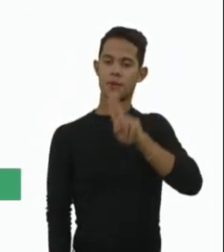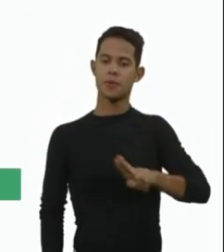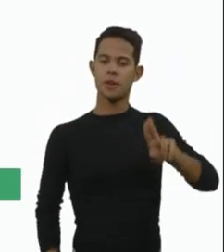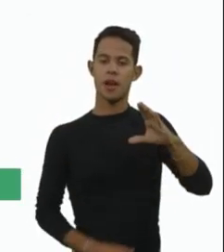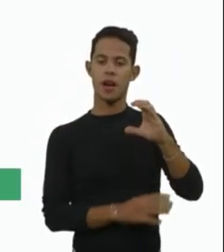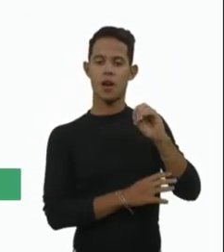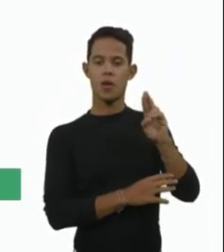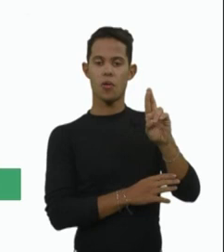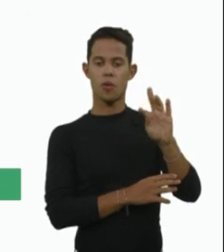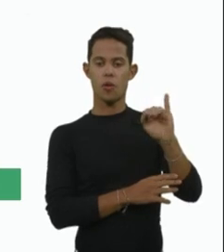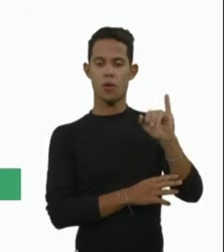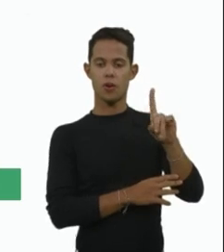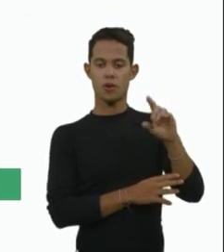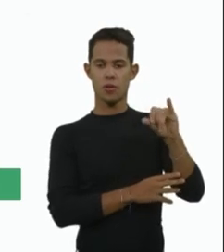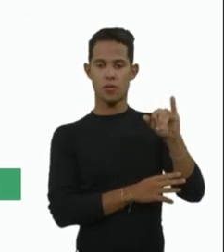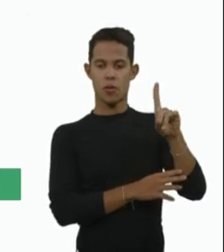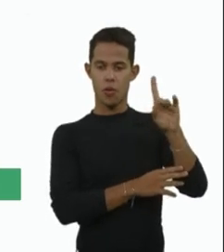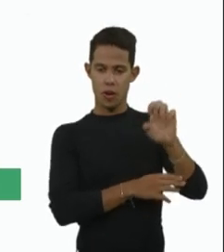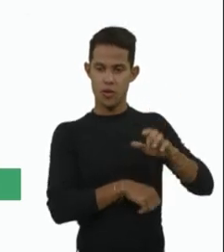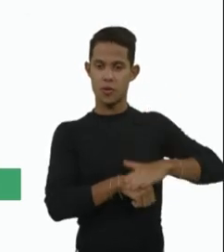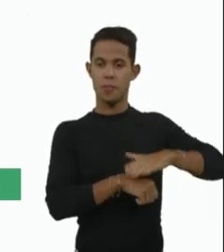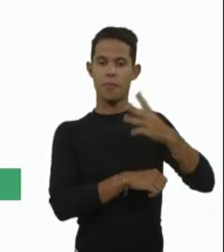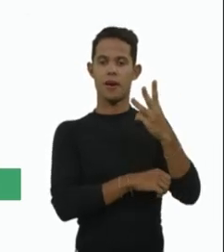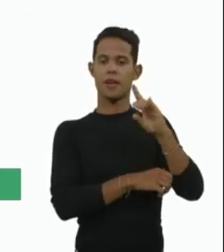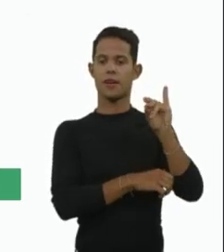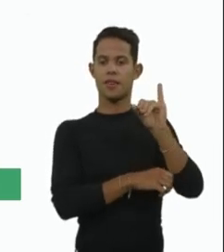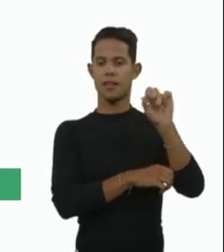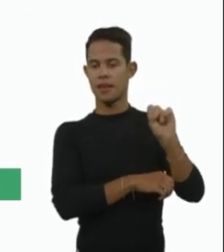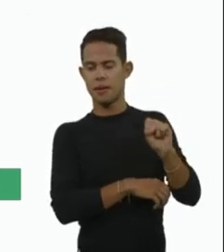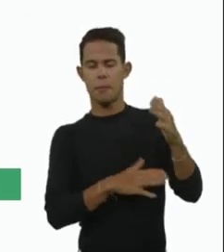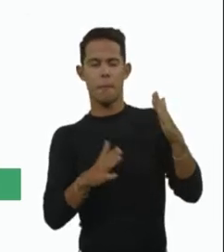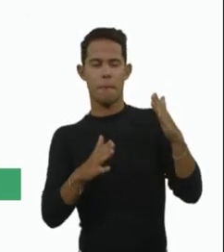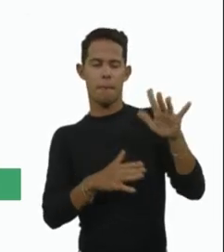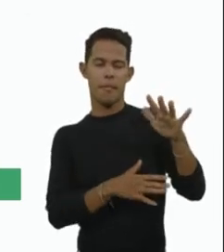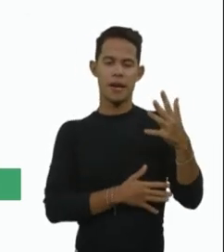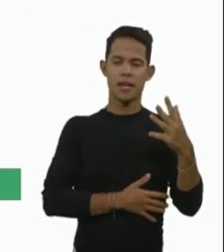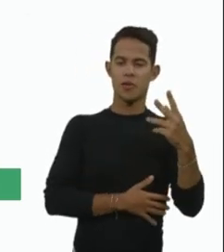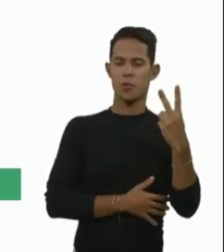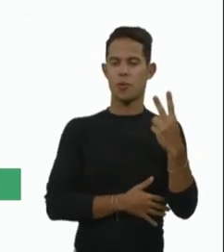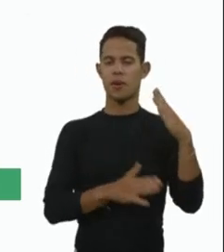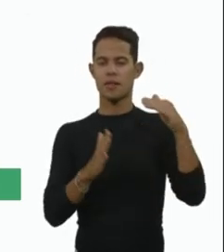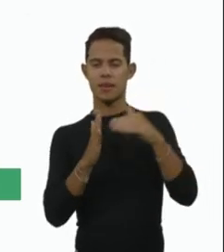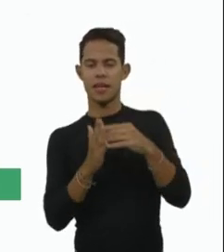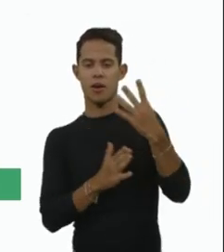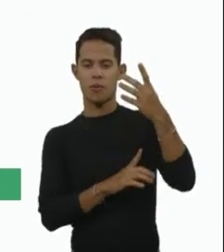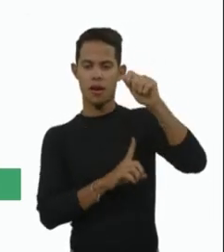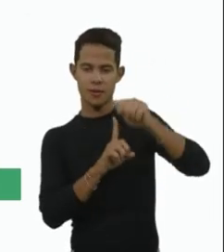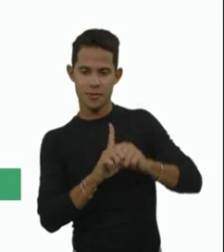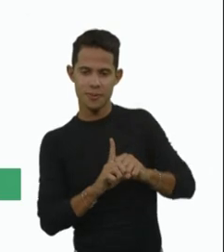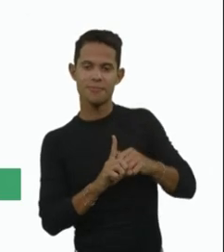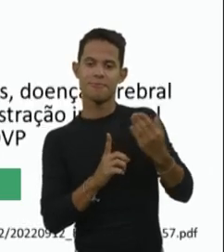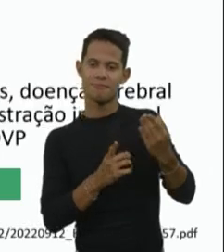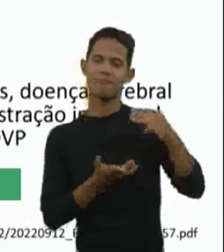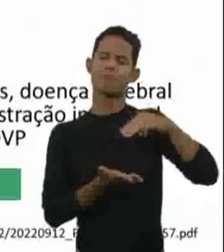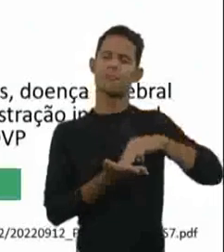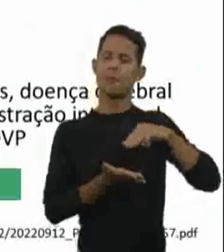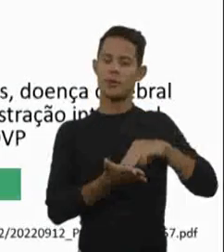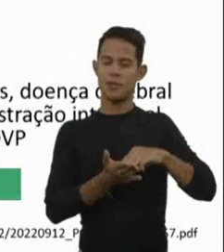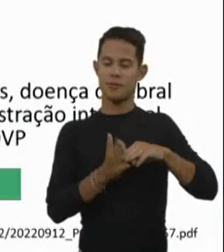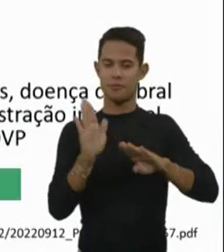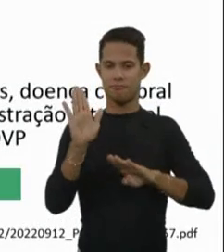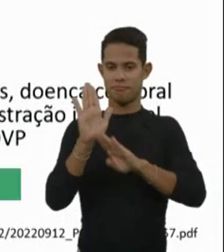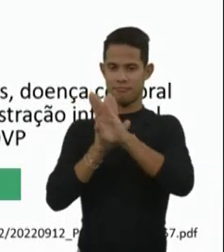maior do que 30 dias, em média, né, de 2 a 4 meses, né, devido a essa elevação das transaminadas.